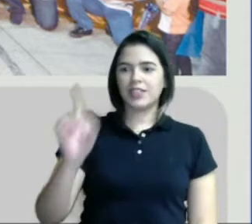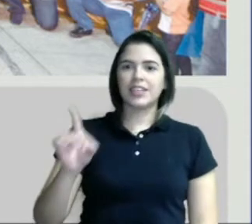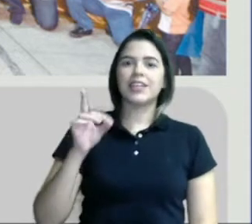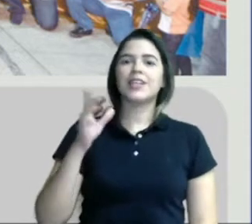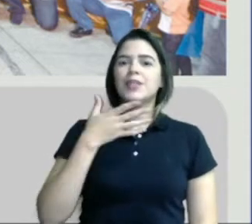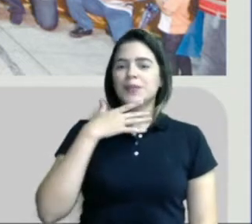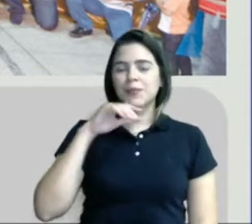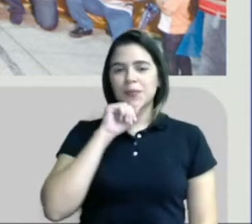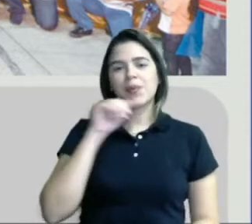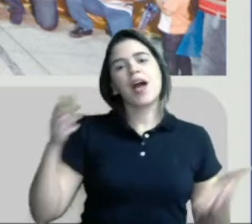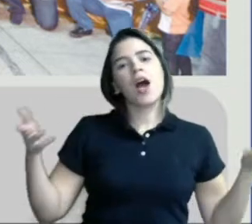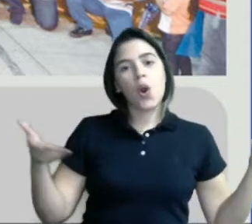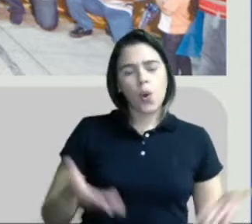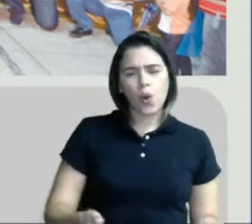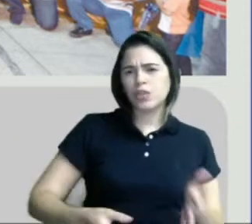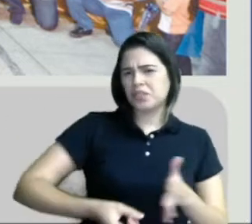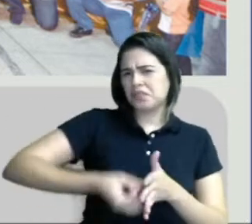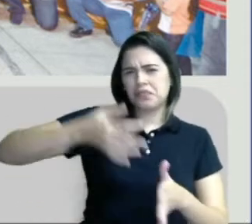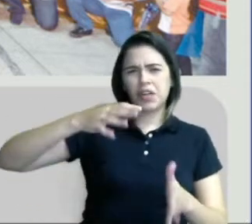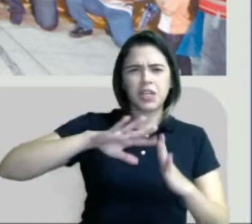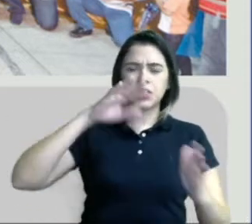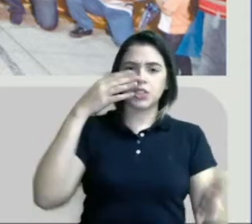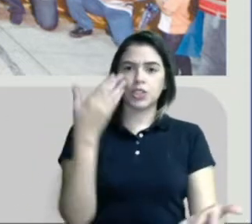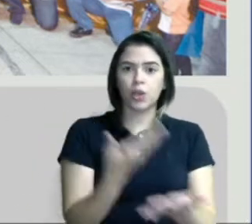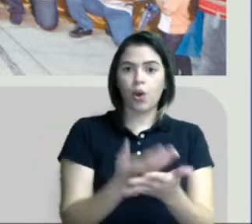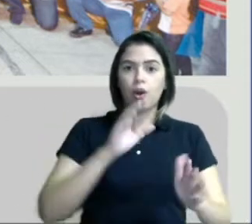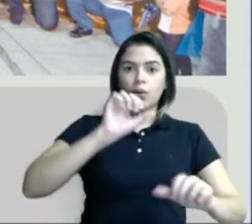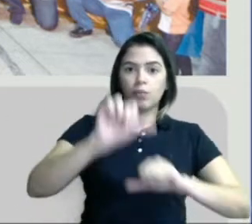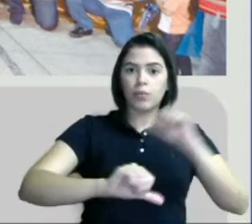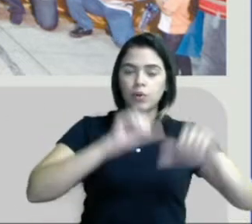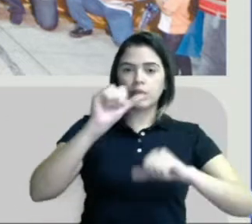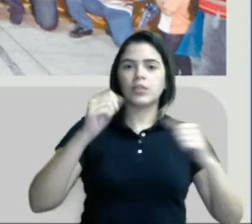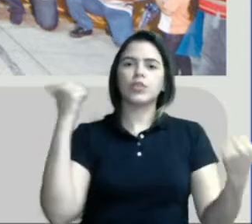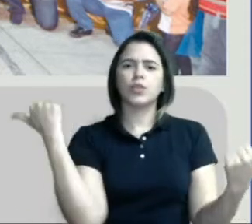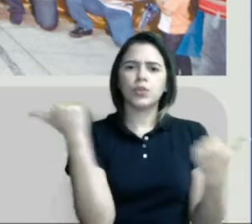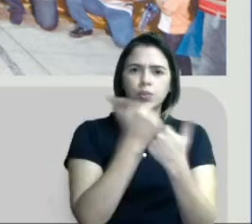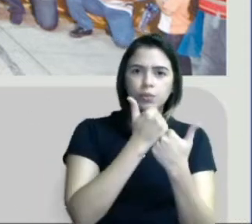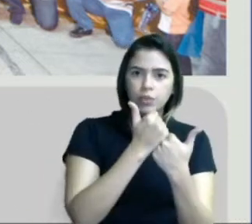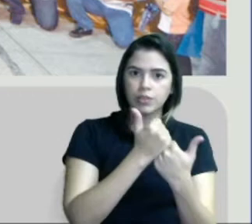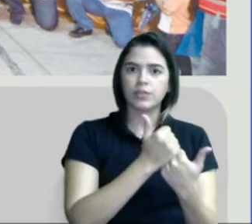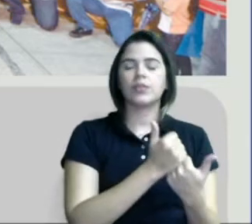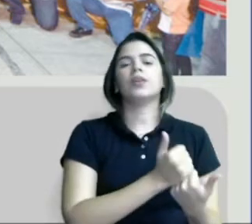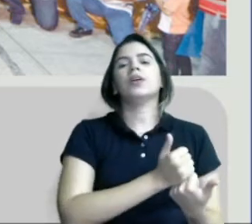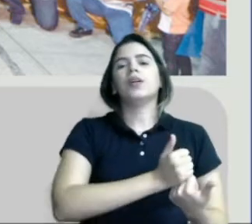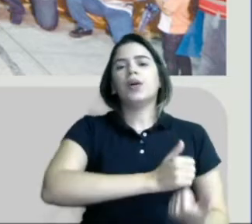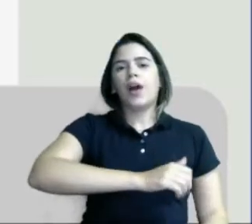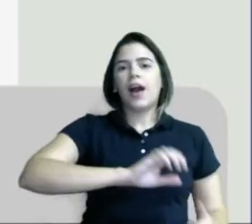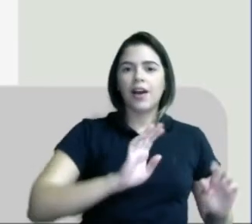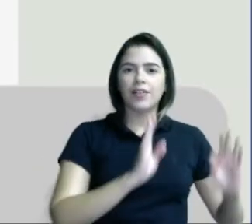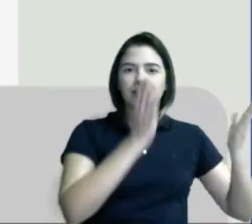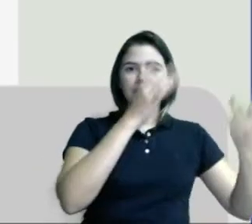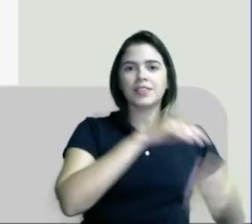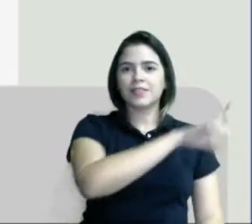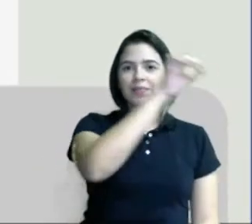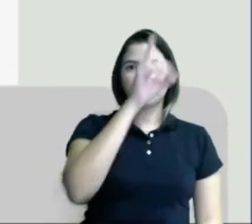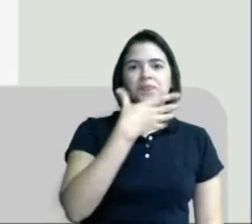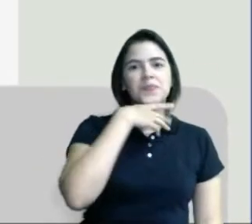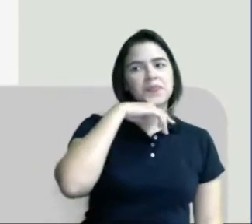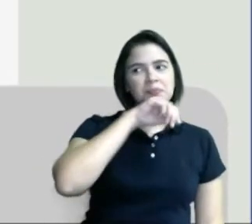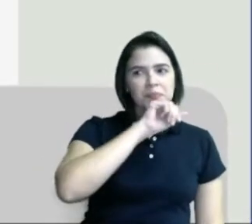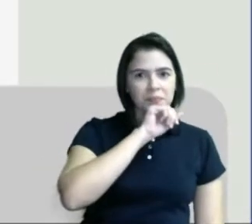Então, hoje, muitas escolas estão mudando. Estão substituindo a festa do dia dos pais